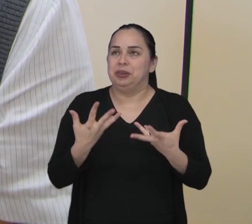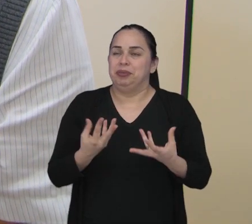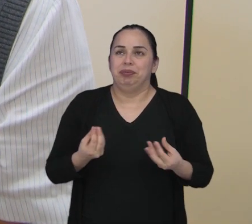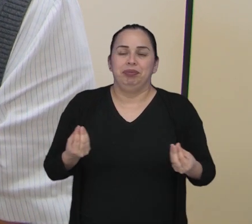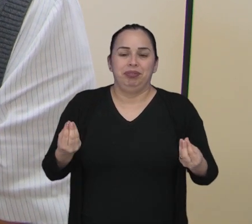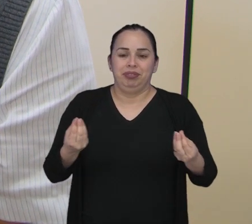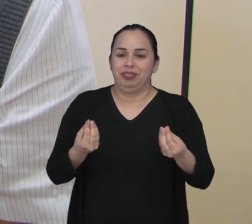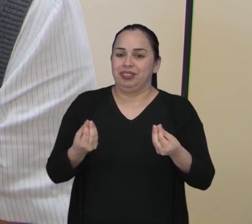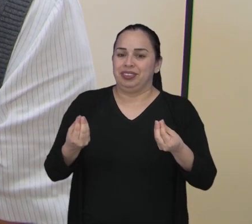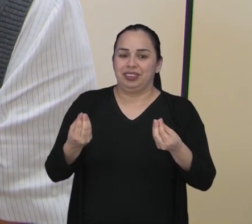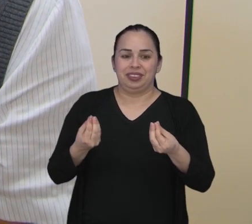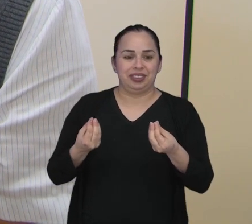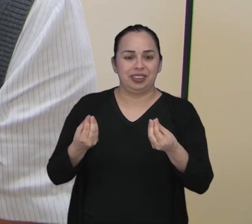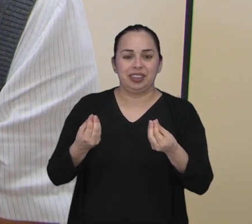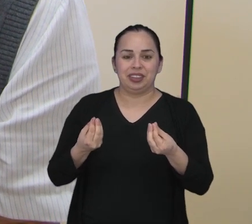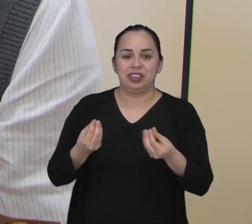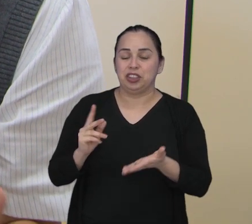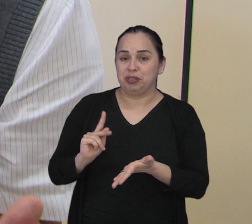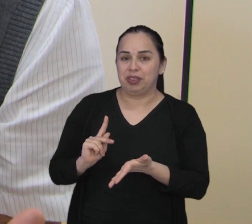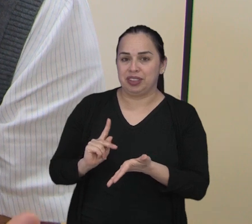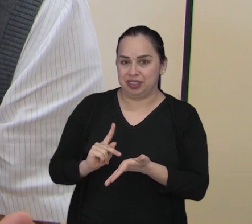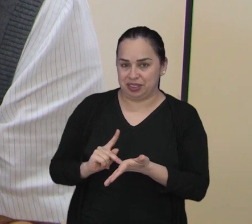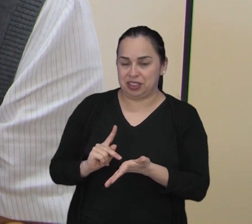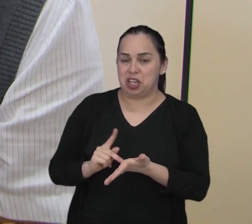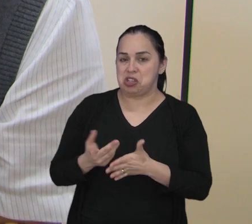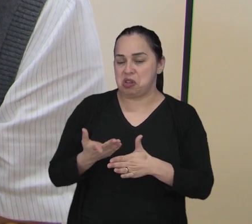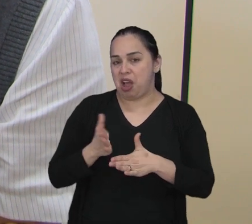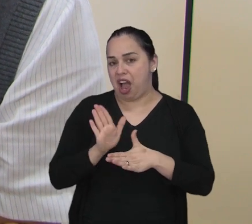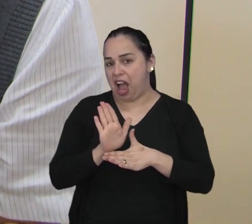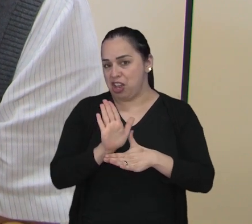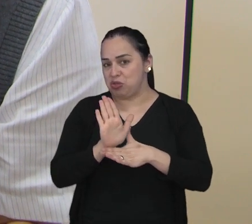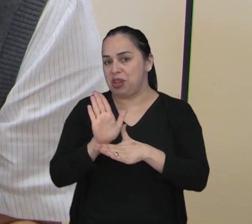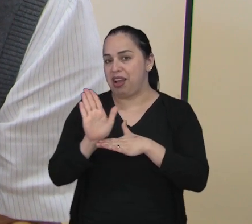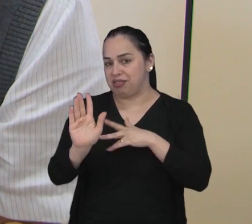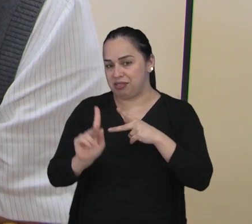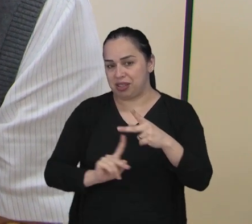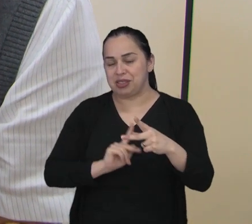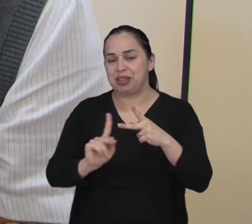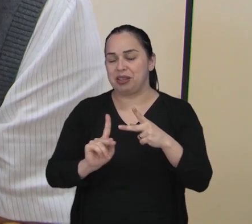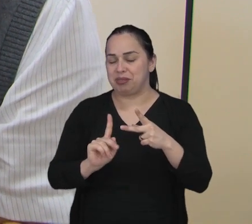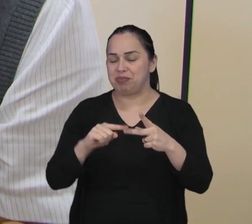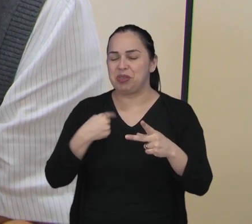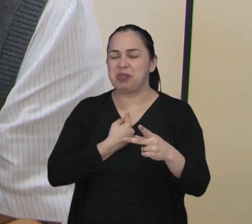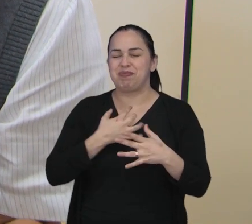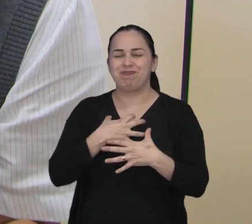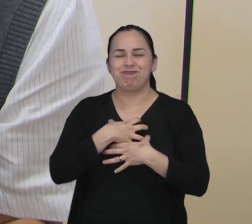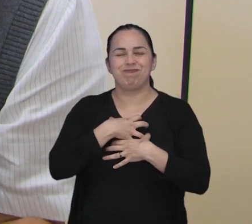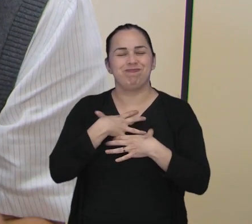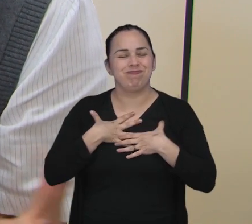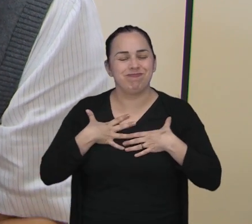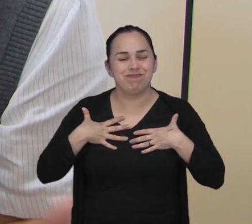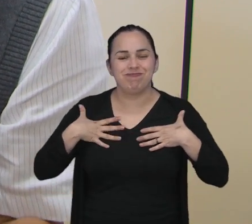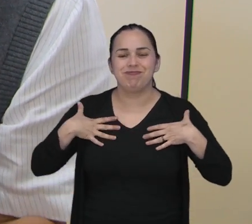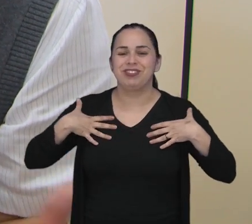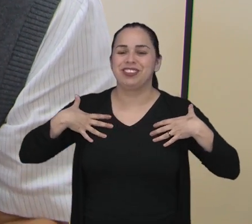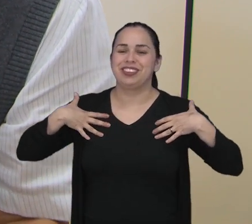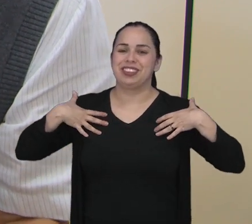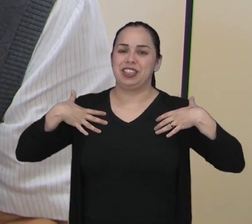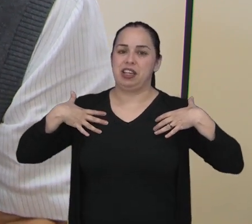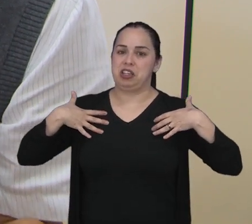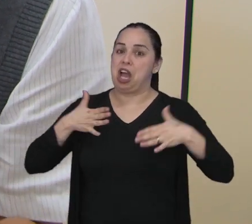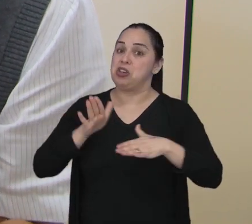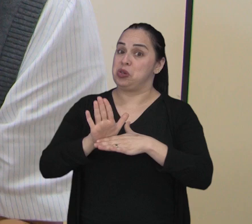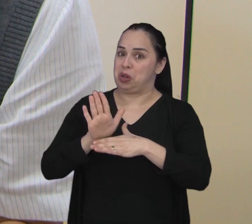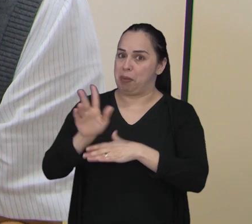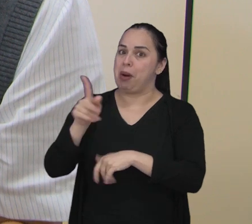de uma forma ou outra, contribuir para a cidade e para o